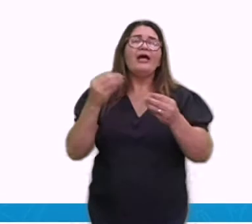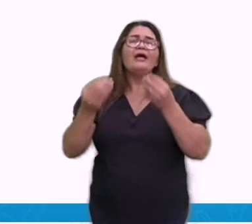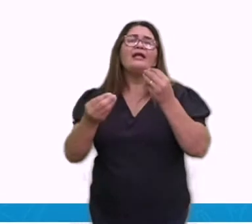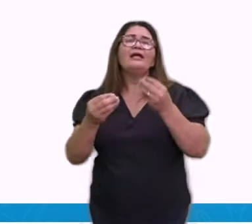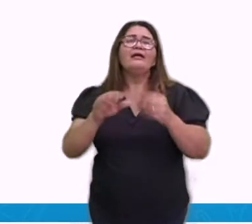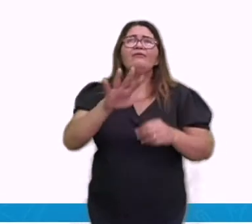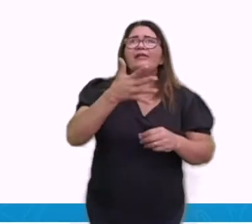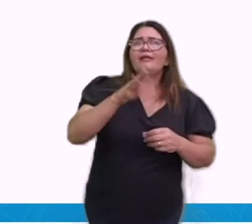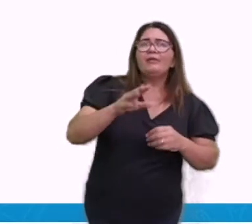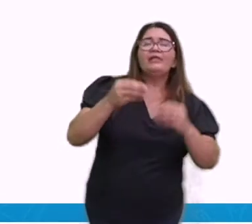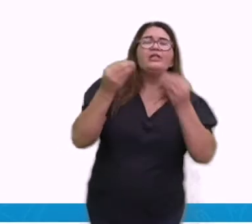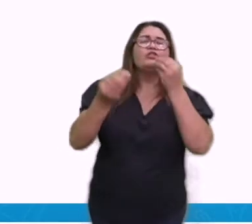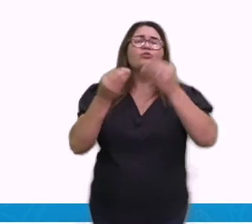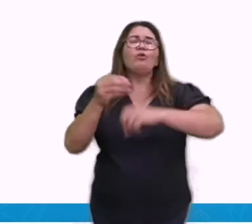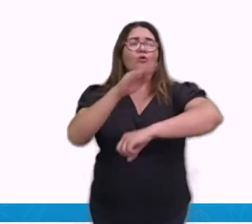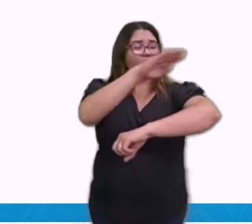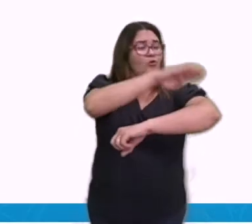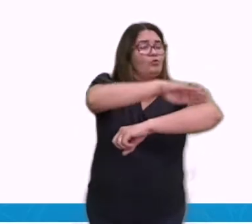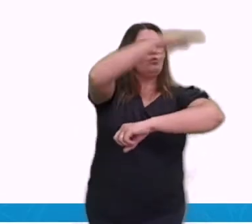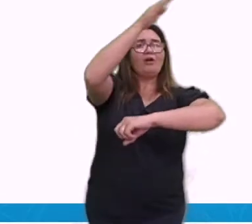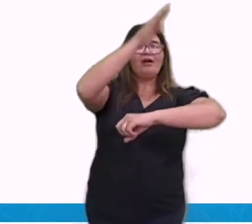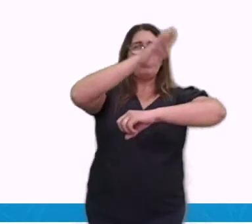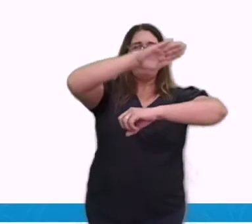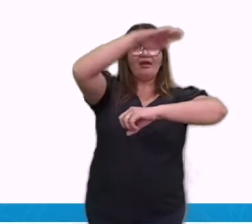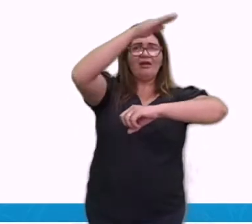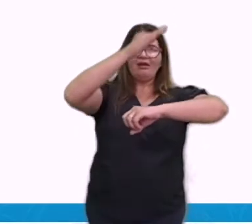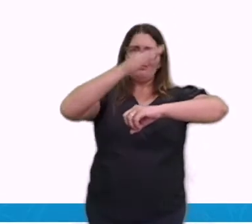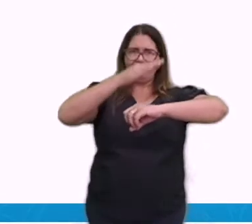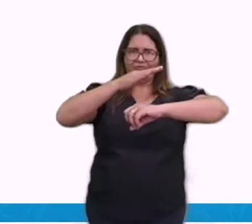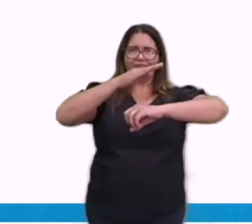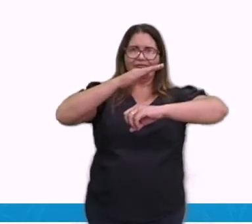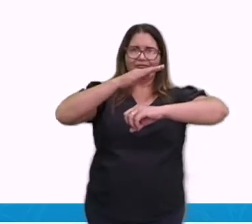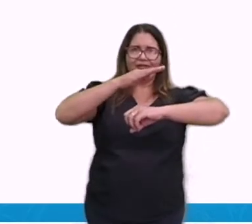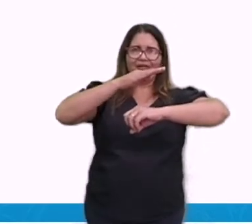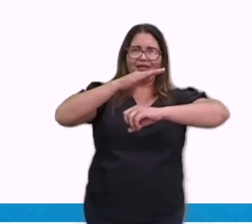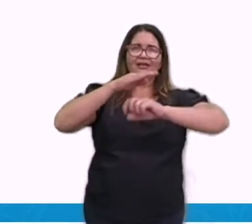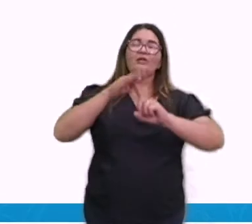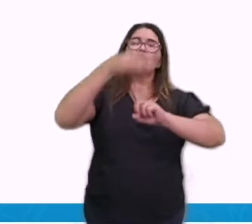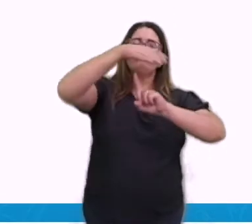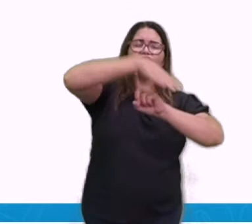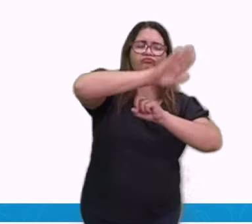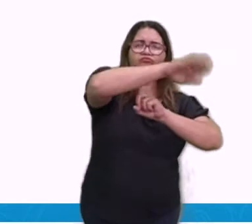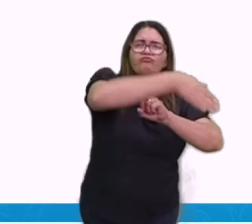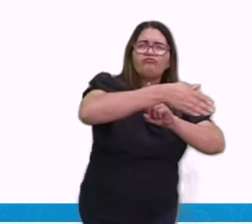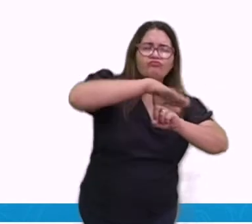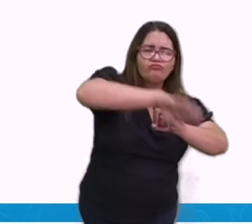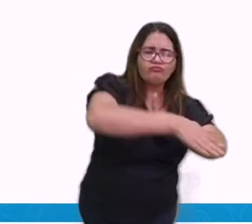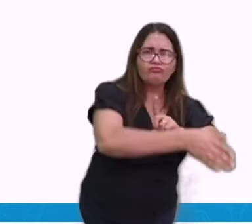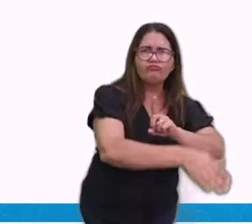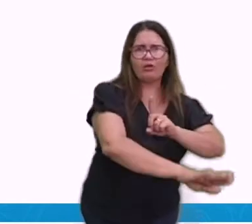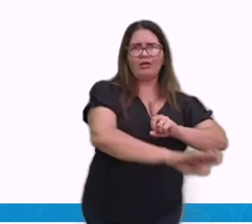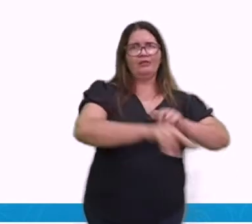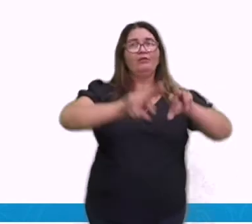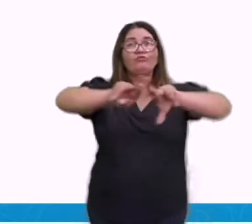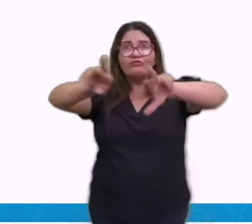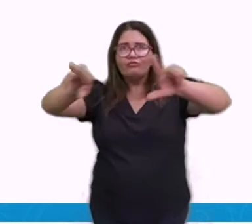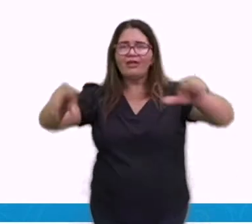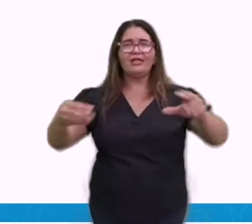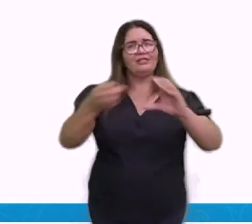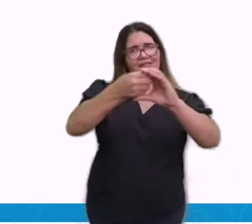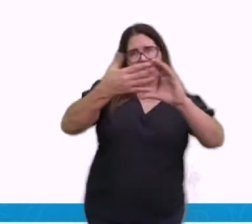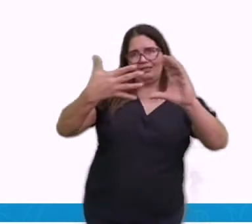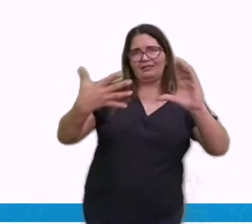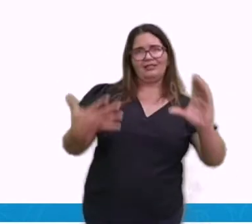depende muito do relevo. Que a gente vai falar depois em outra aula. De como é aquela região.